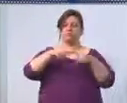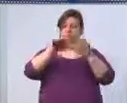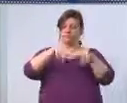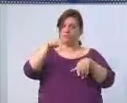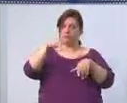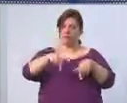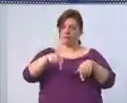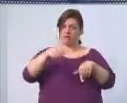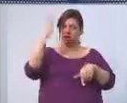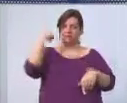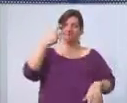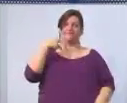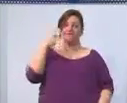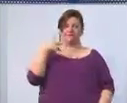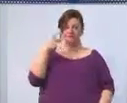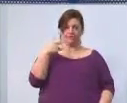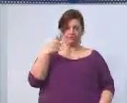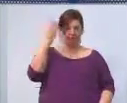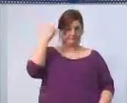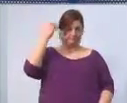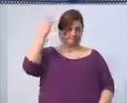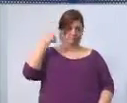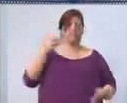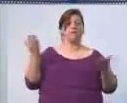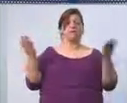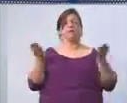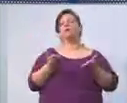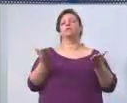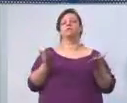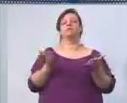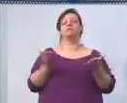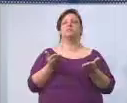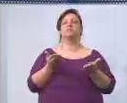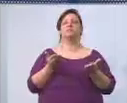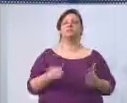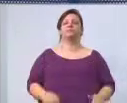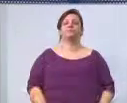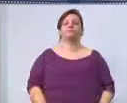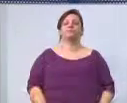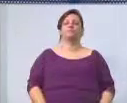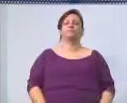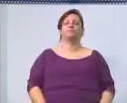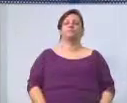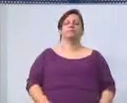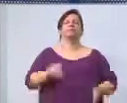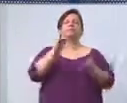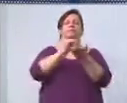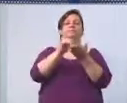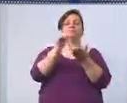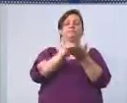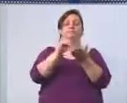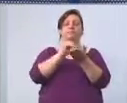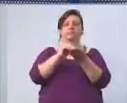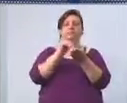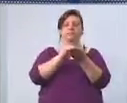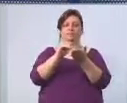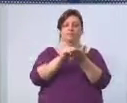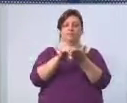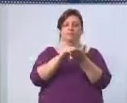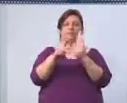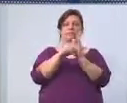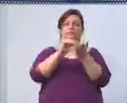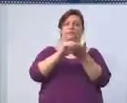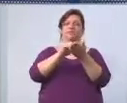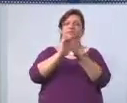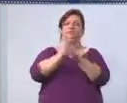vereador, em mandatos passados, e agora está como secretário na Secretaria de